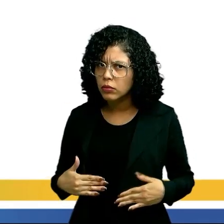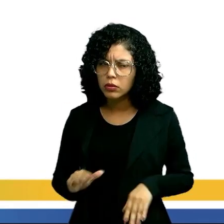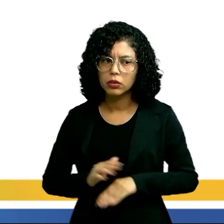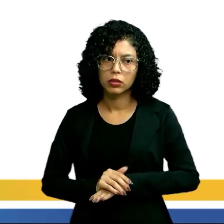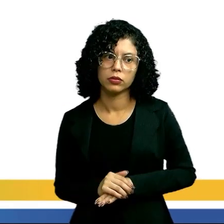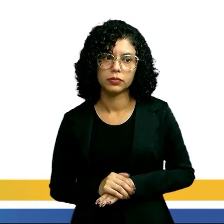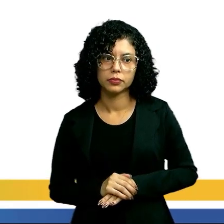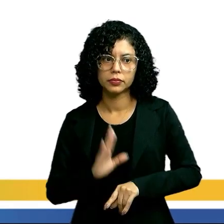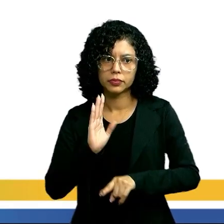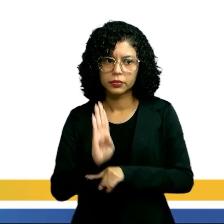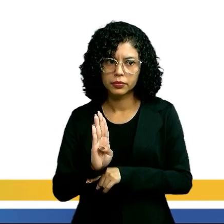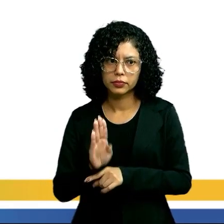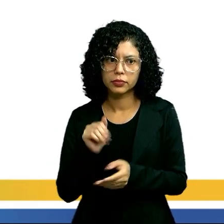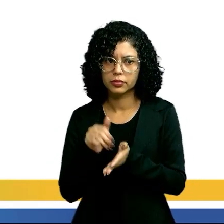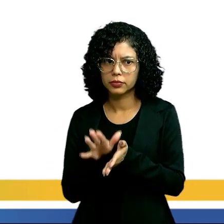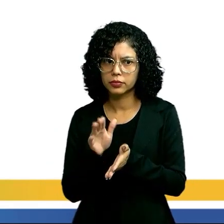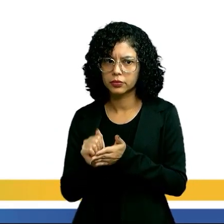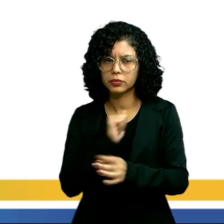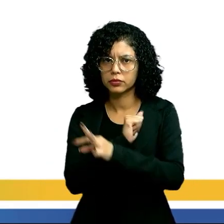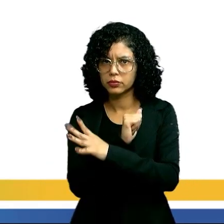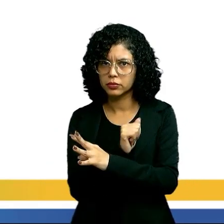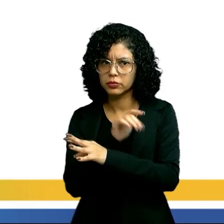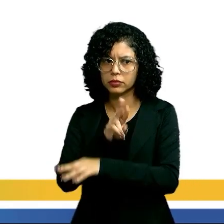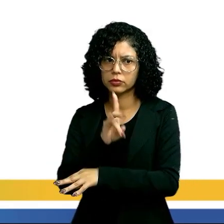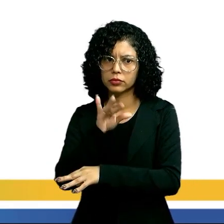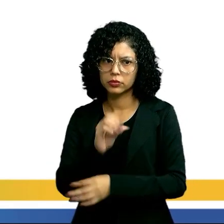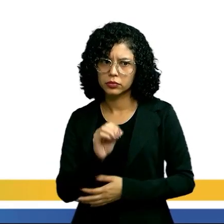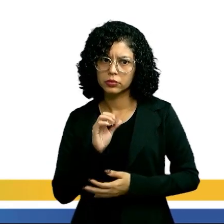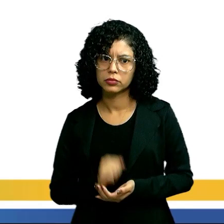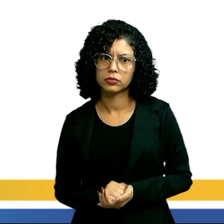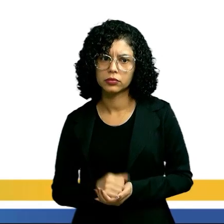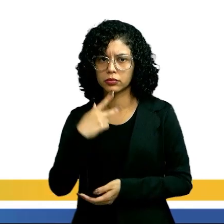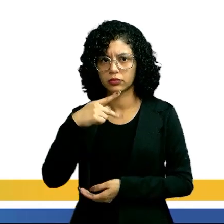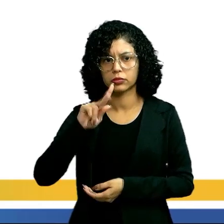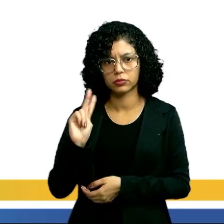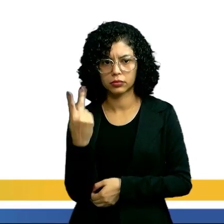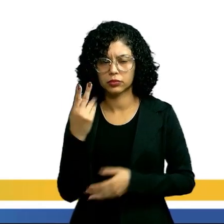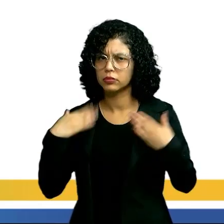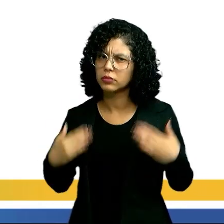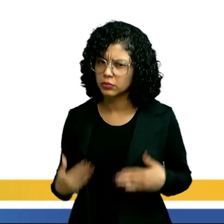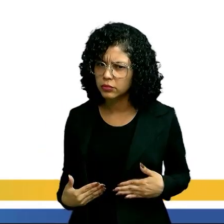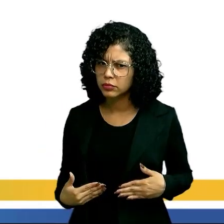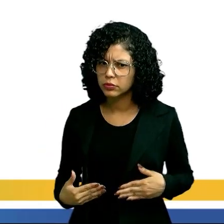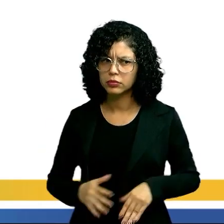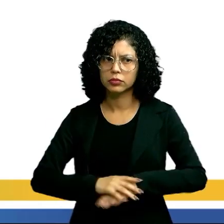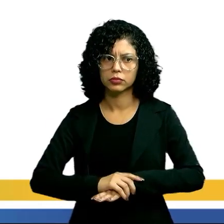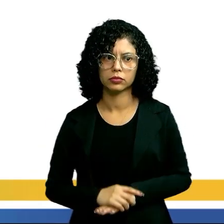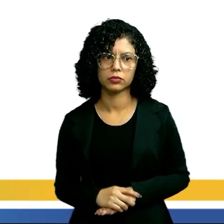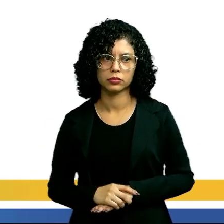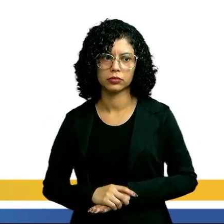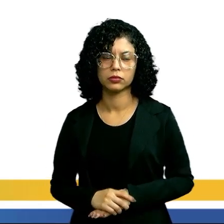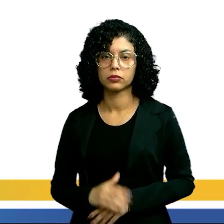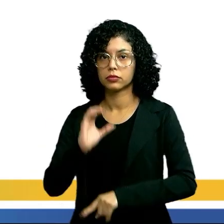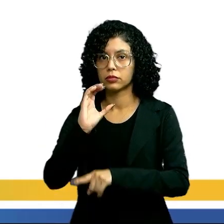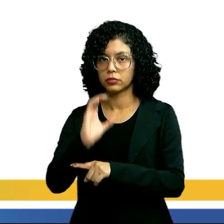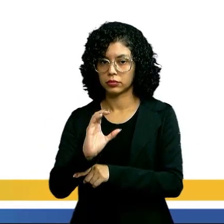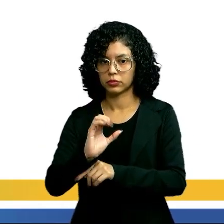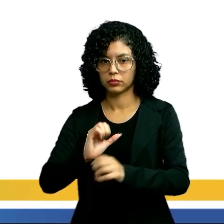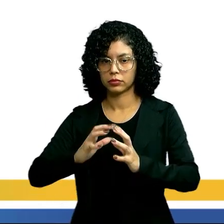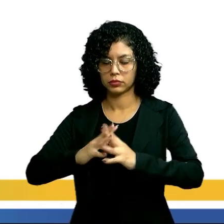Alternativa A. Excrição de ácido úrico que confere a estabilidade ao pH corporal.